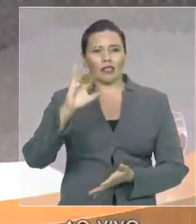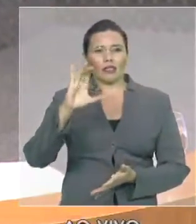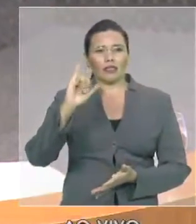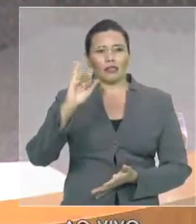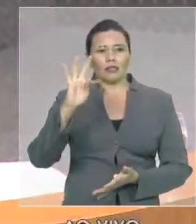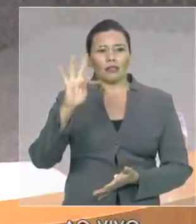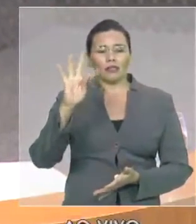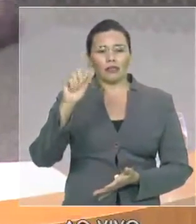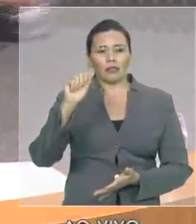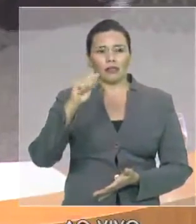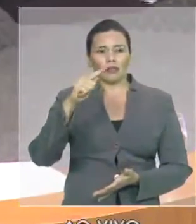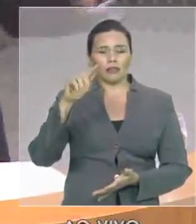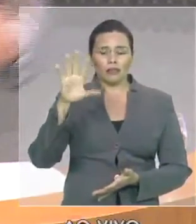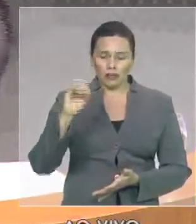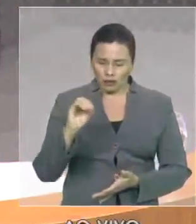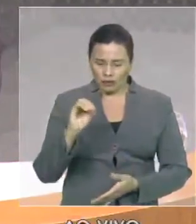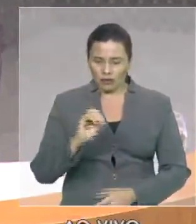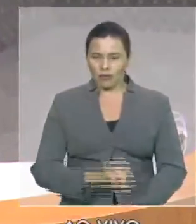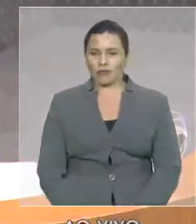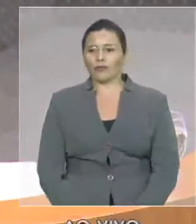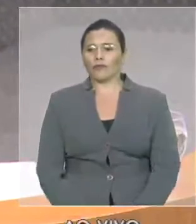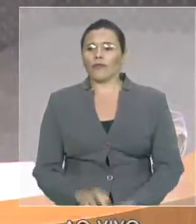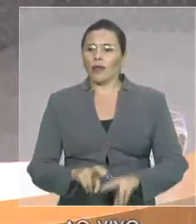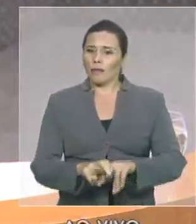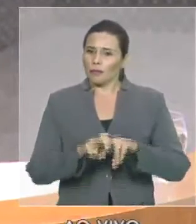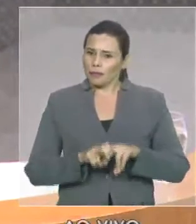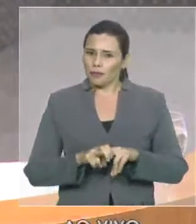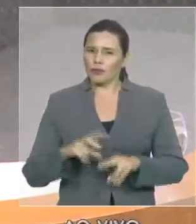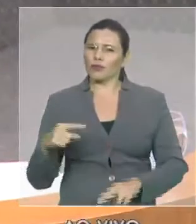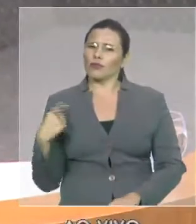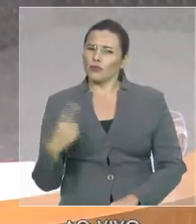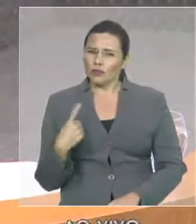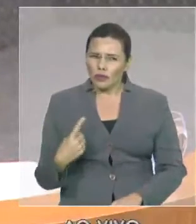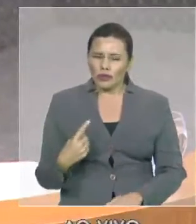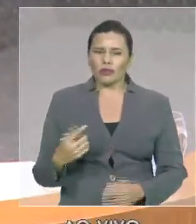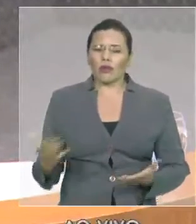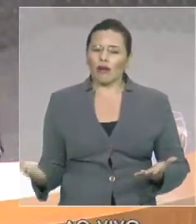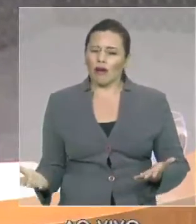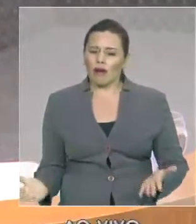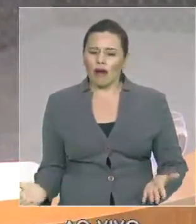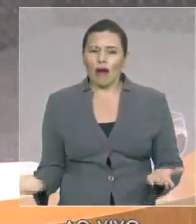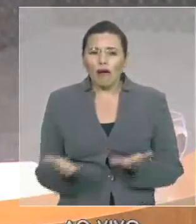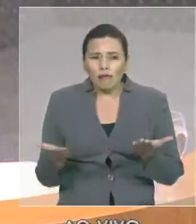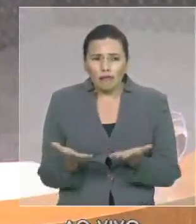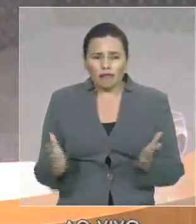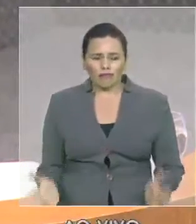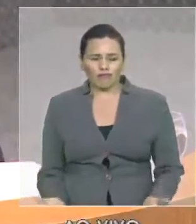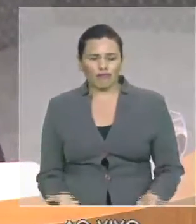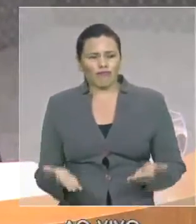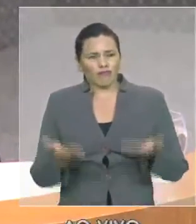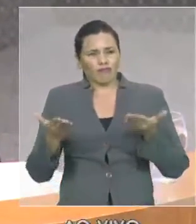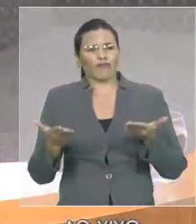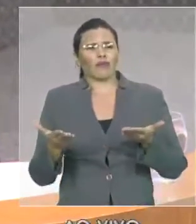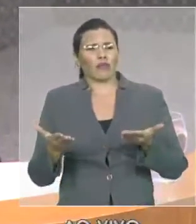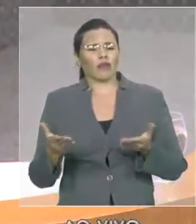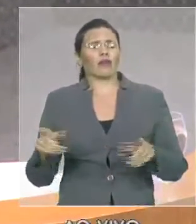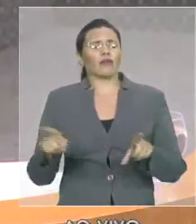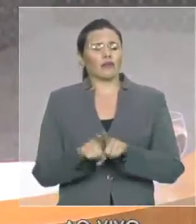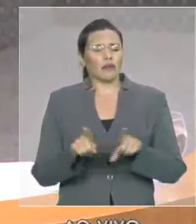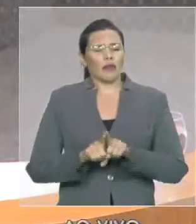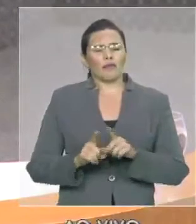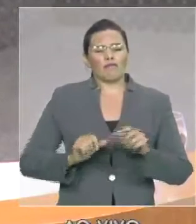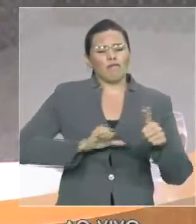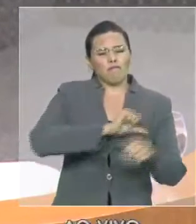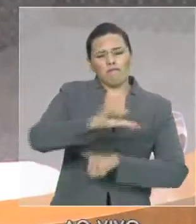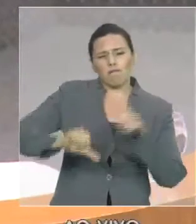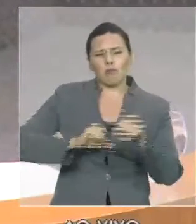licitação. E nós vamos, com isso, fazer esse processo de recomposição das viaturas, tanto na capital quanto no interior do Estado,